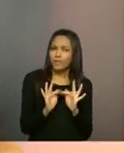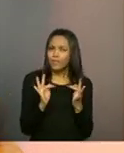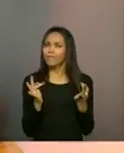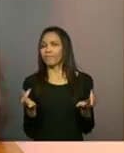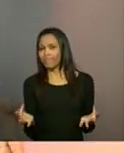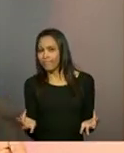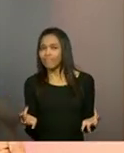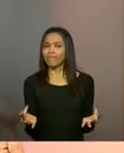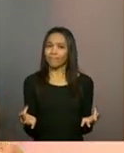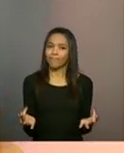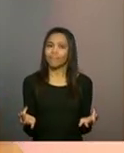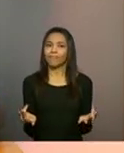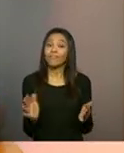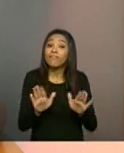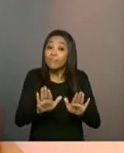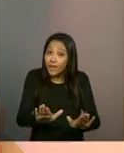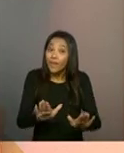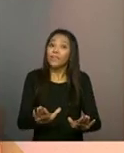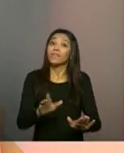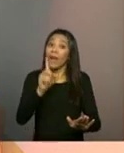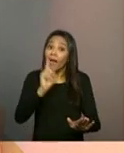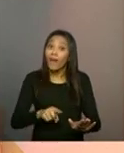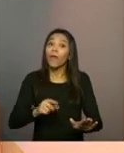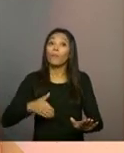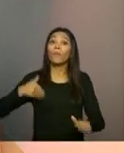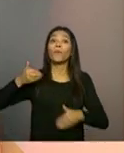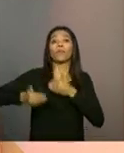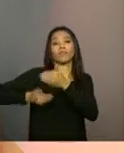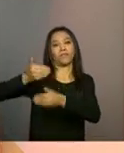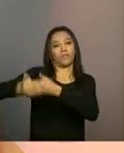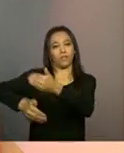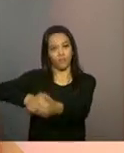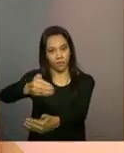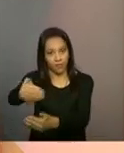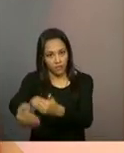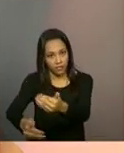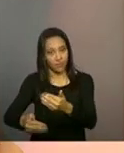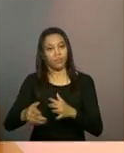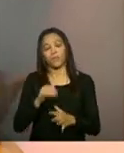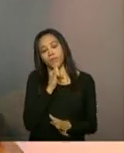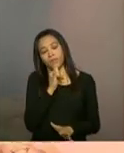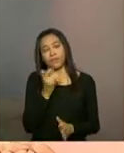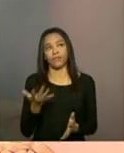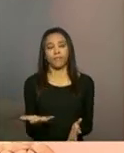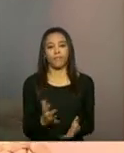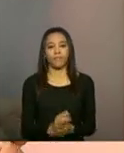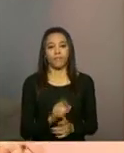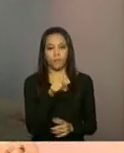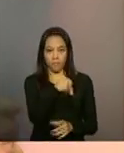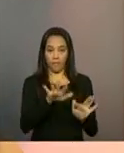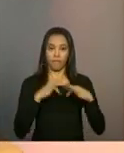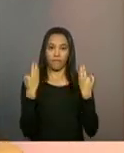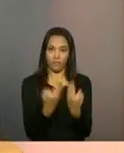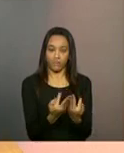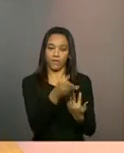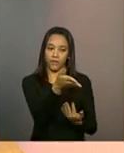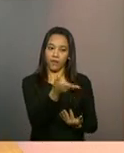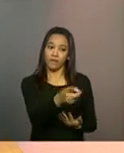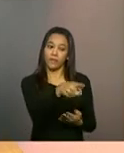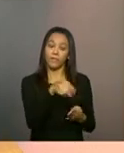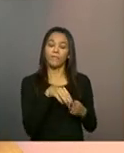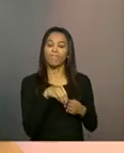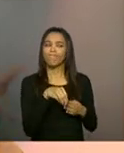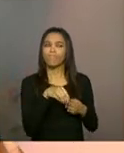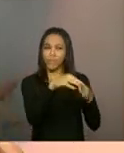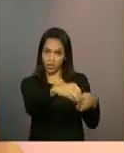verdade ele também, a gente também considera ele dentro de um processo, esse encaminhamento, na verdade, uma... Vamos dizer que um usuário vai ser encaminhado